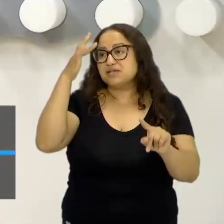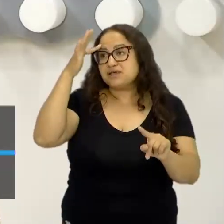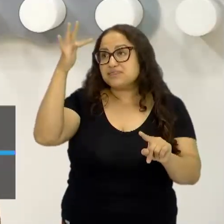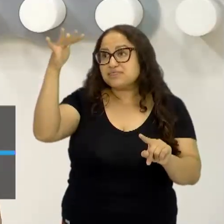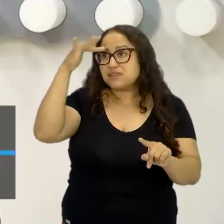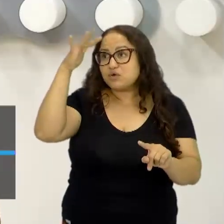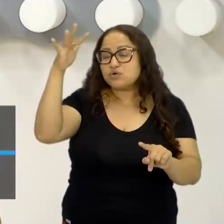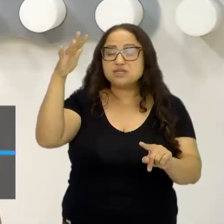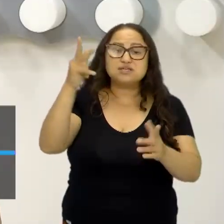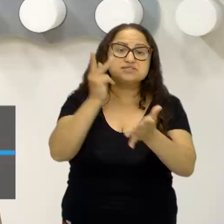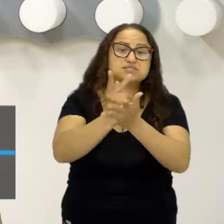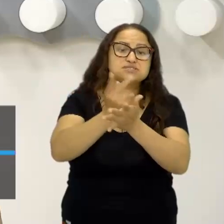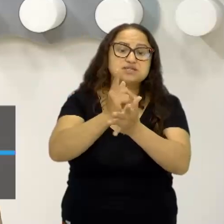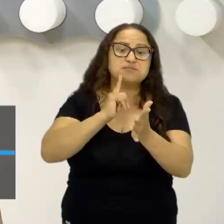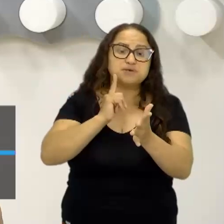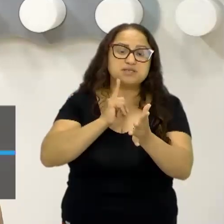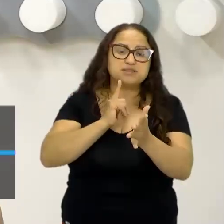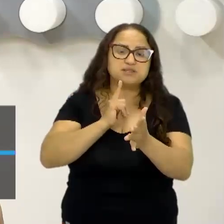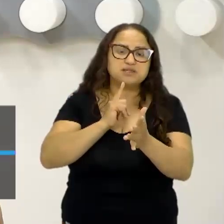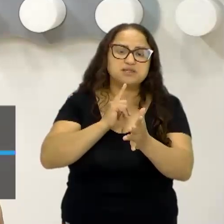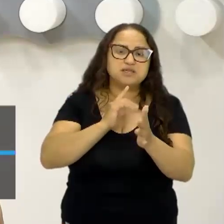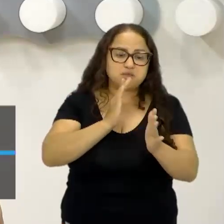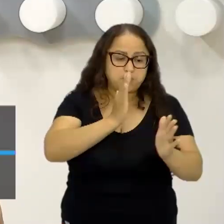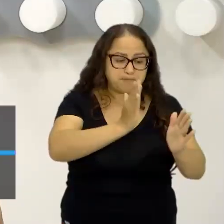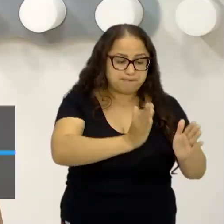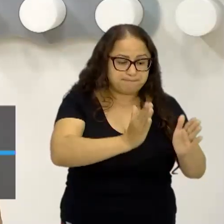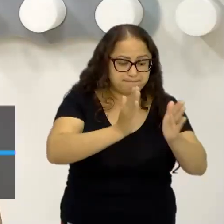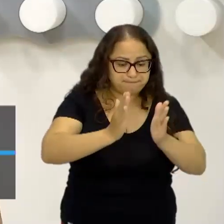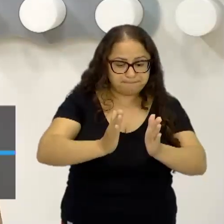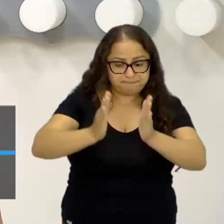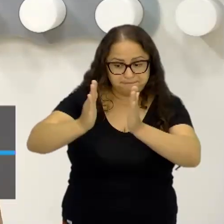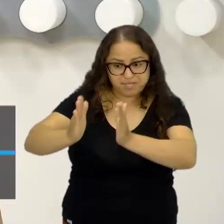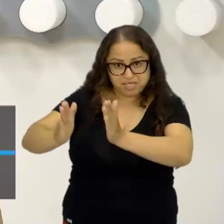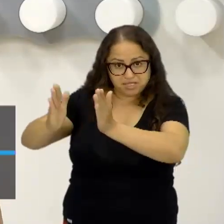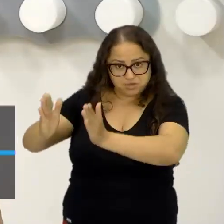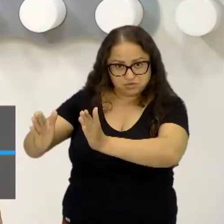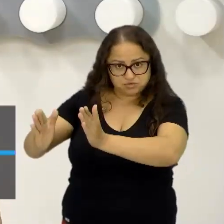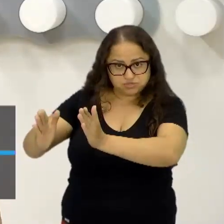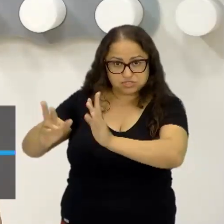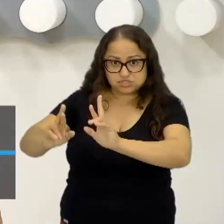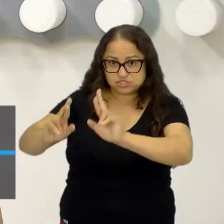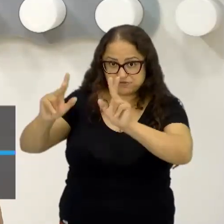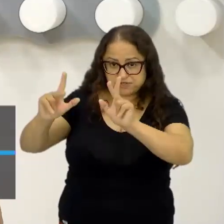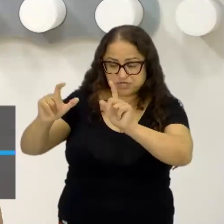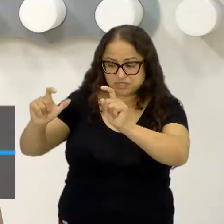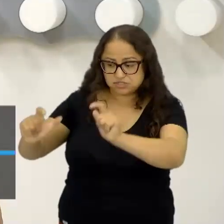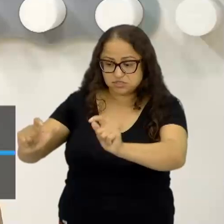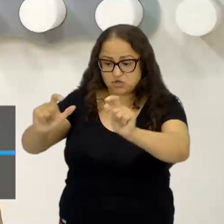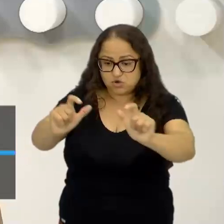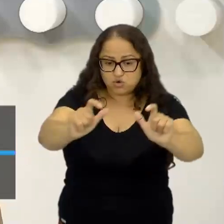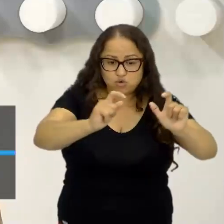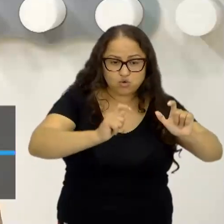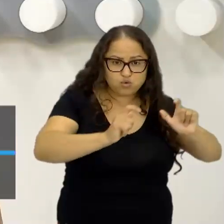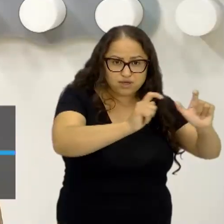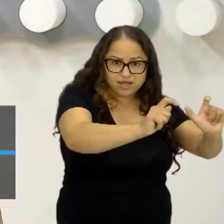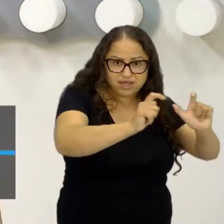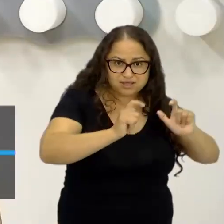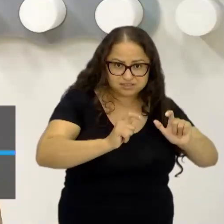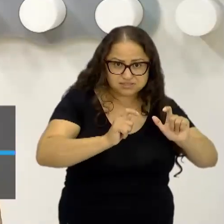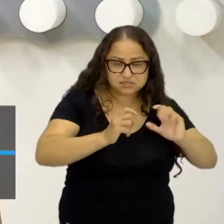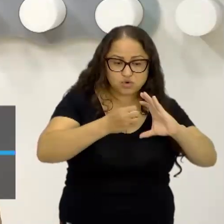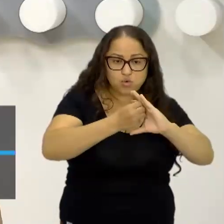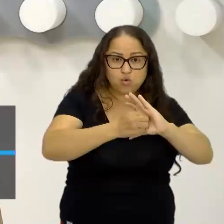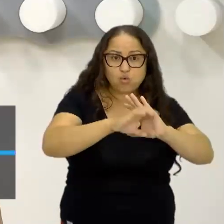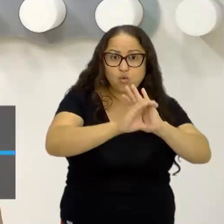reflexões sobre, em cada época e em cada lugar, o conceito de violência muda, né, e